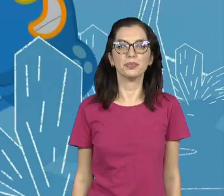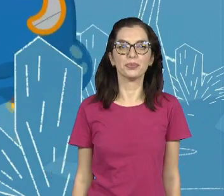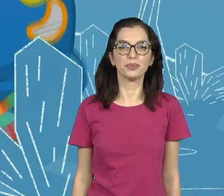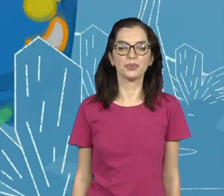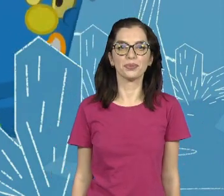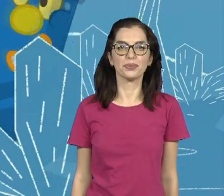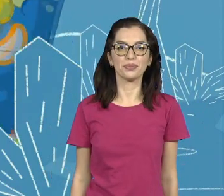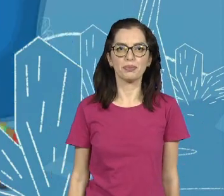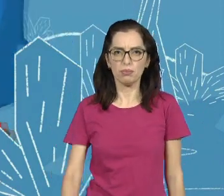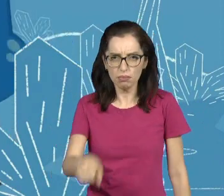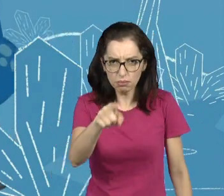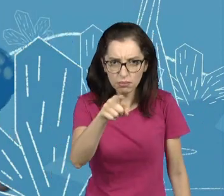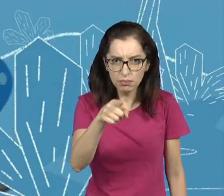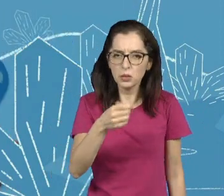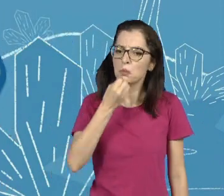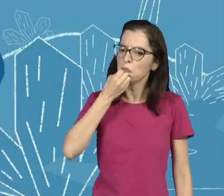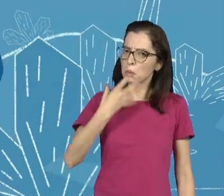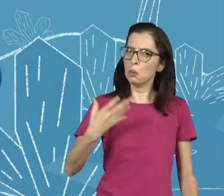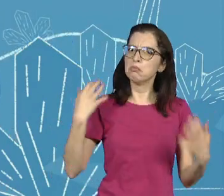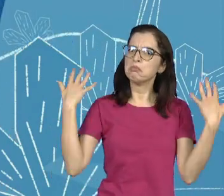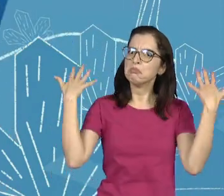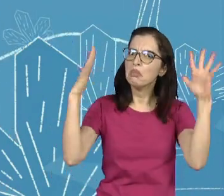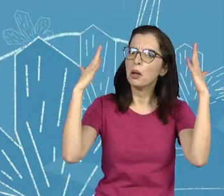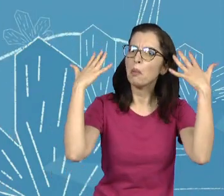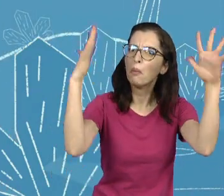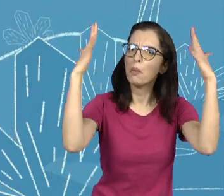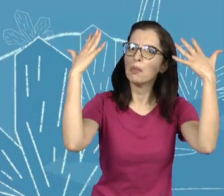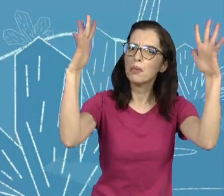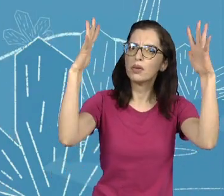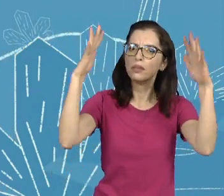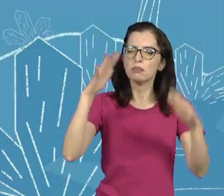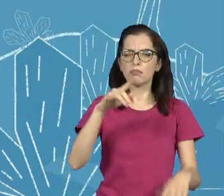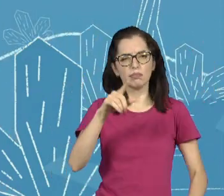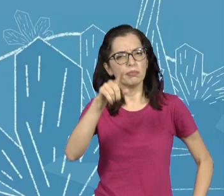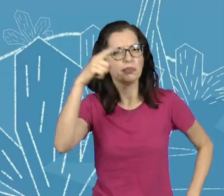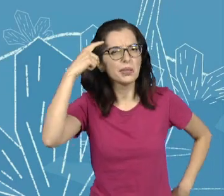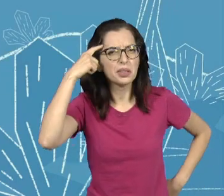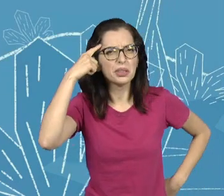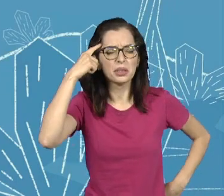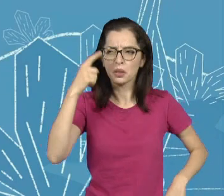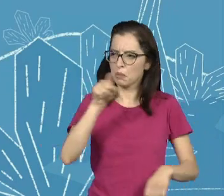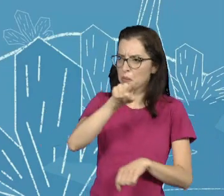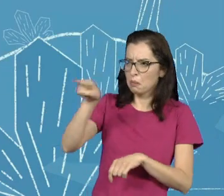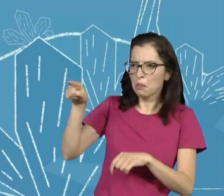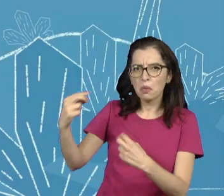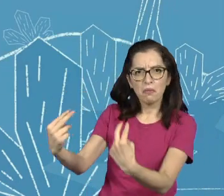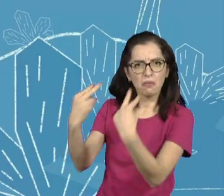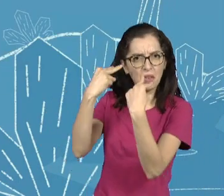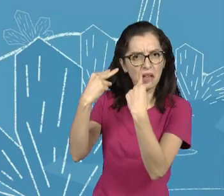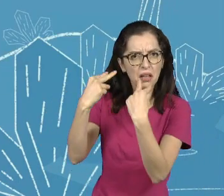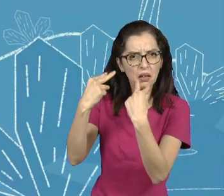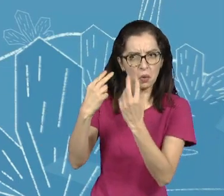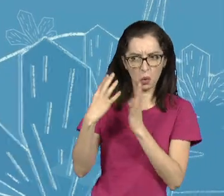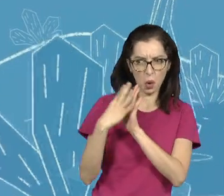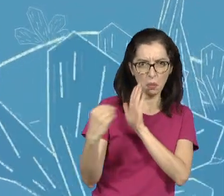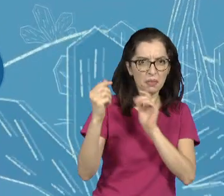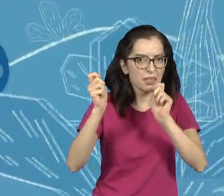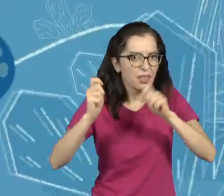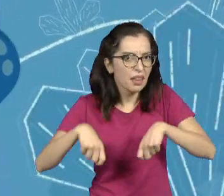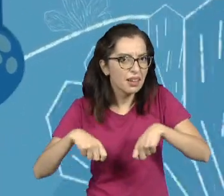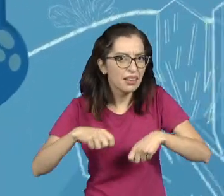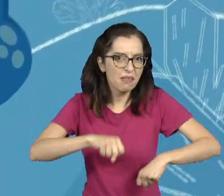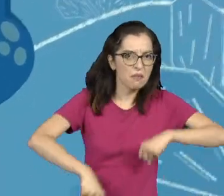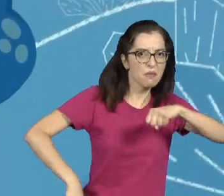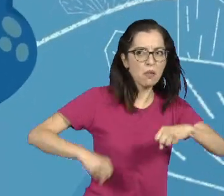Vocês estão indo muito bem. Será que a galera de casa também consegue imitar um orangotango que mexe a cabeça feito